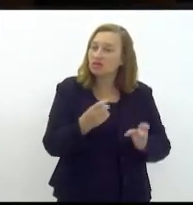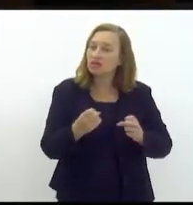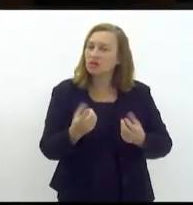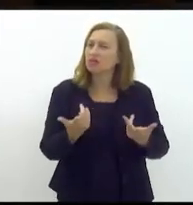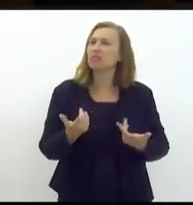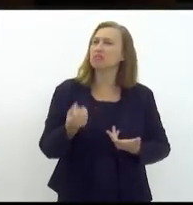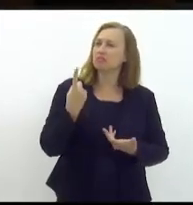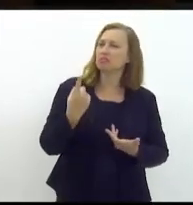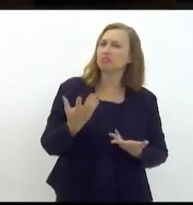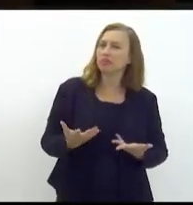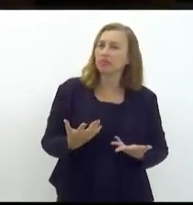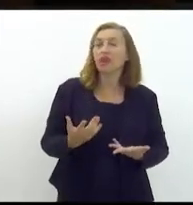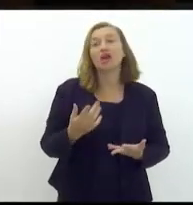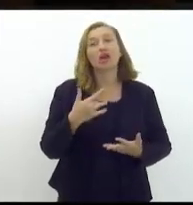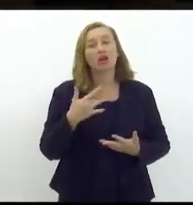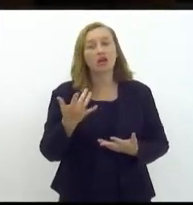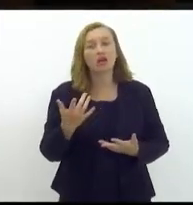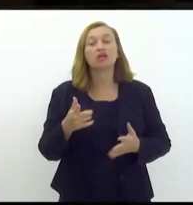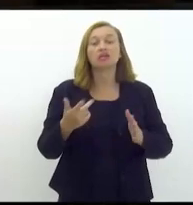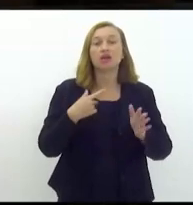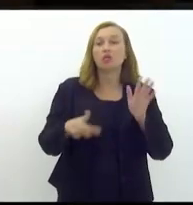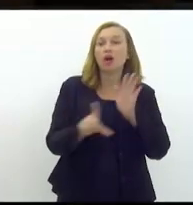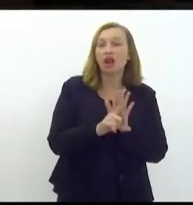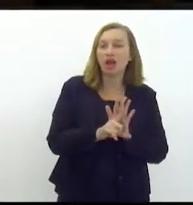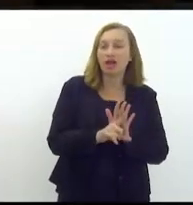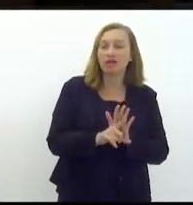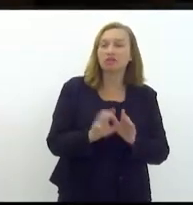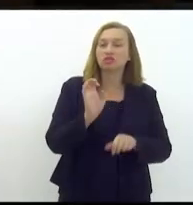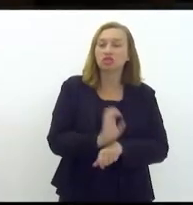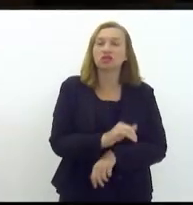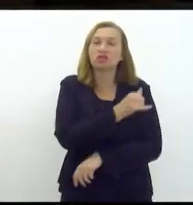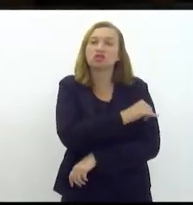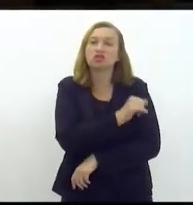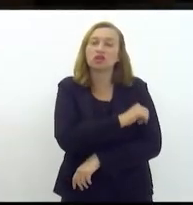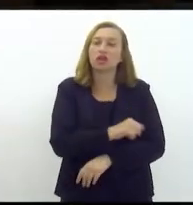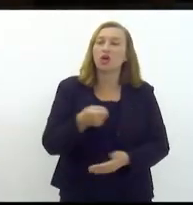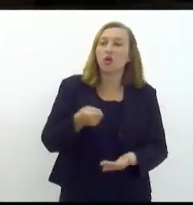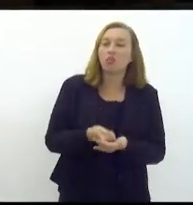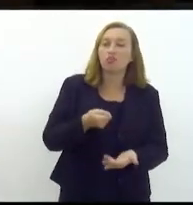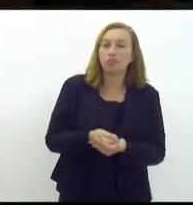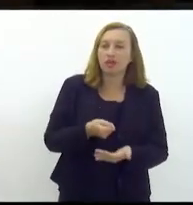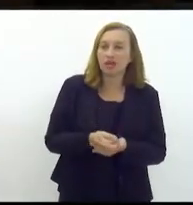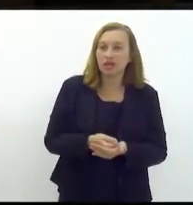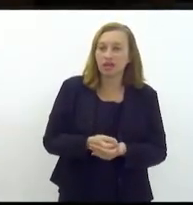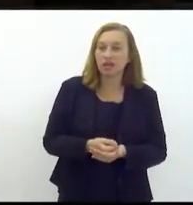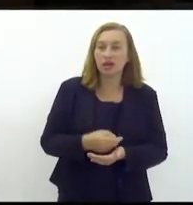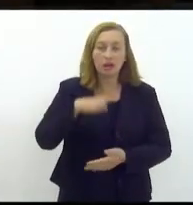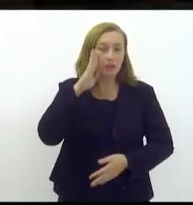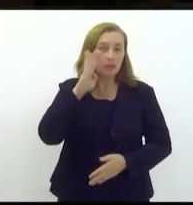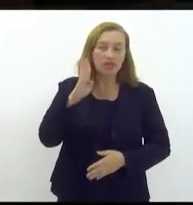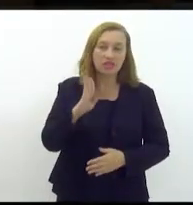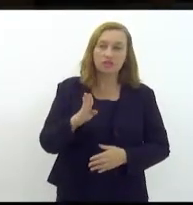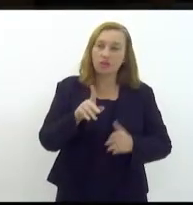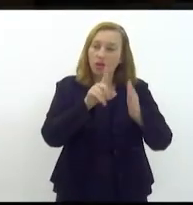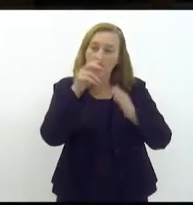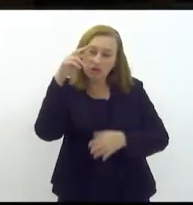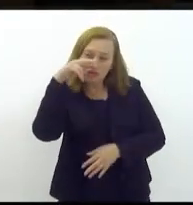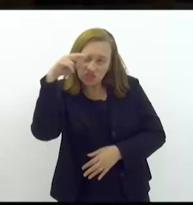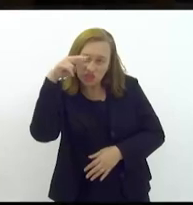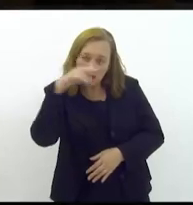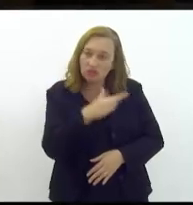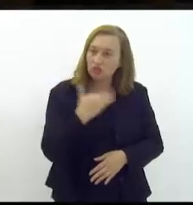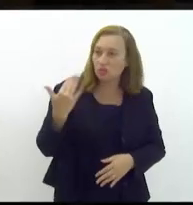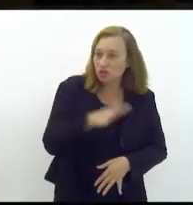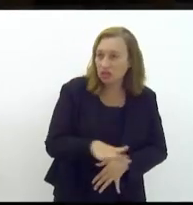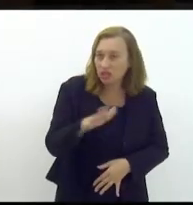lá acabei de falar aqui que tem uma lei no Estado do Rio de Janeiro que obriga a prioridade de investigação em casos de assassinatos